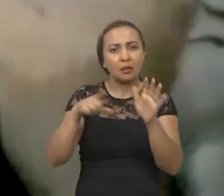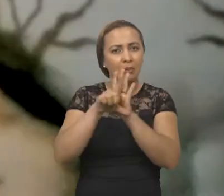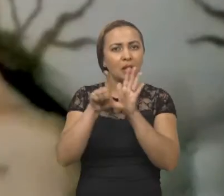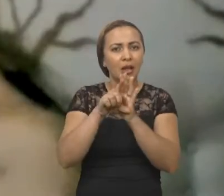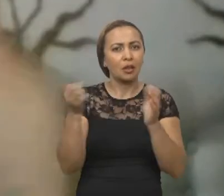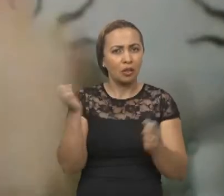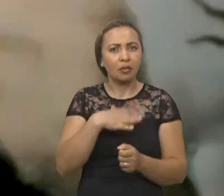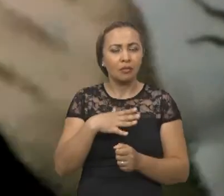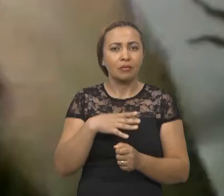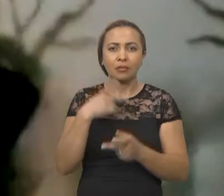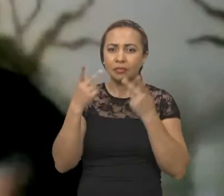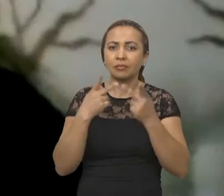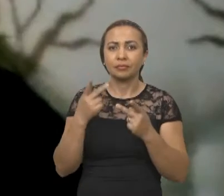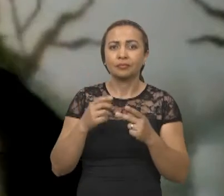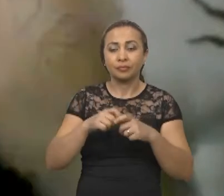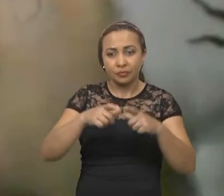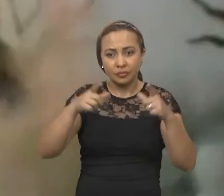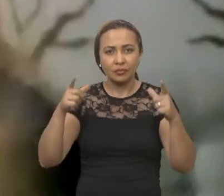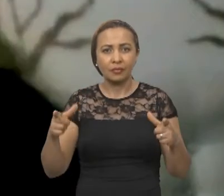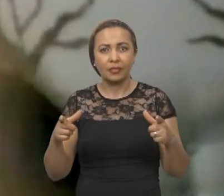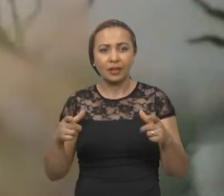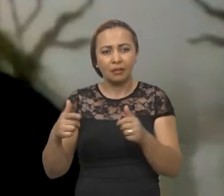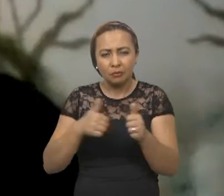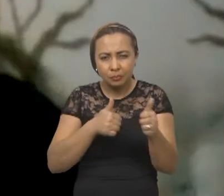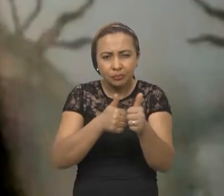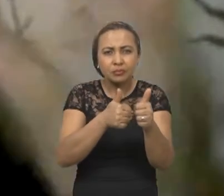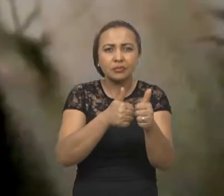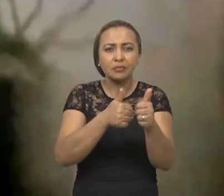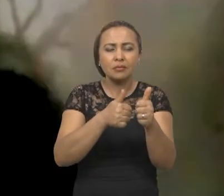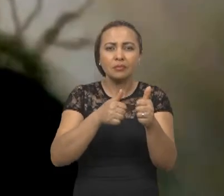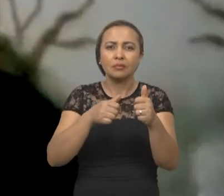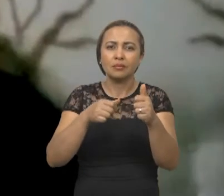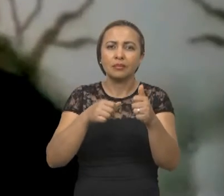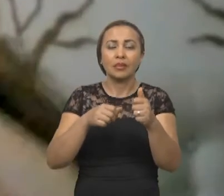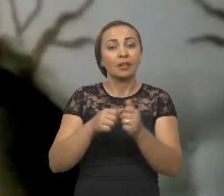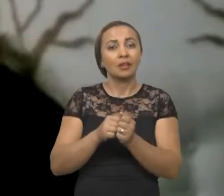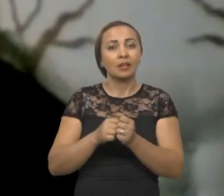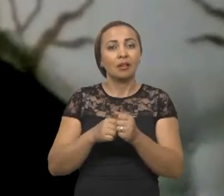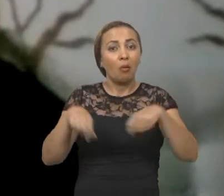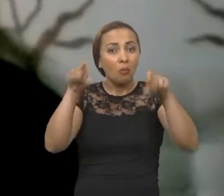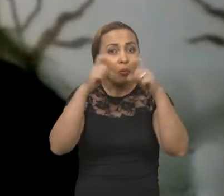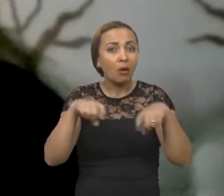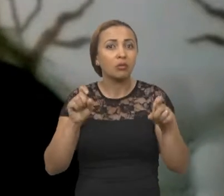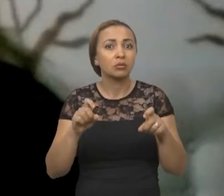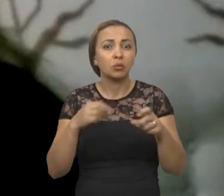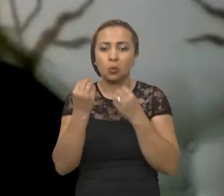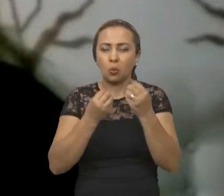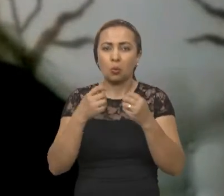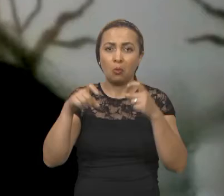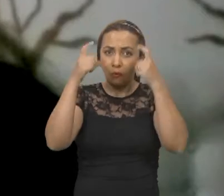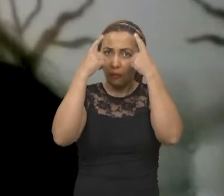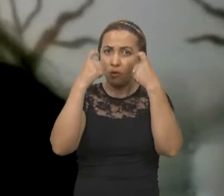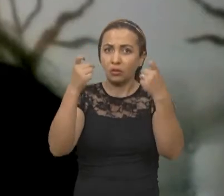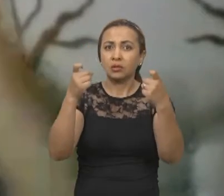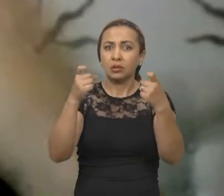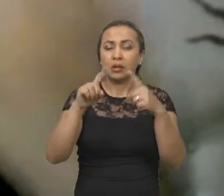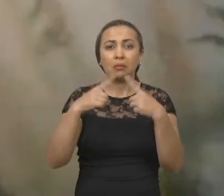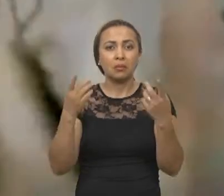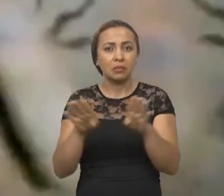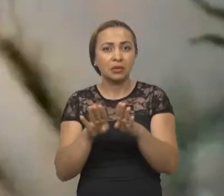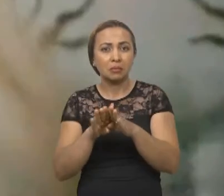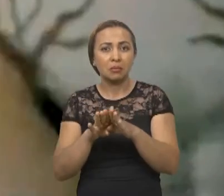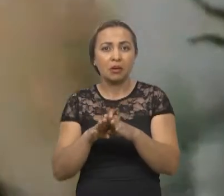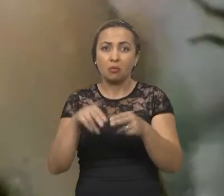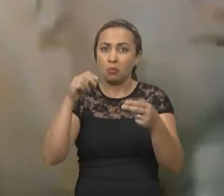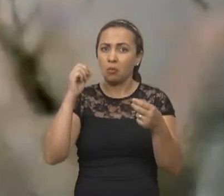recente que se constatou a tipificação lá de perseguição online como uma violência, quer dizer, não só